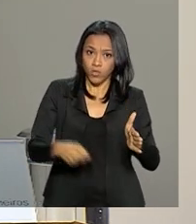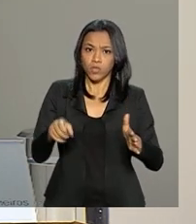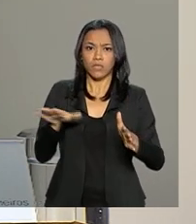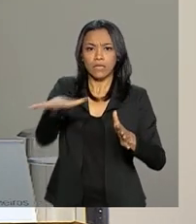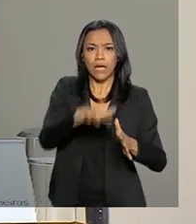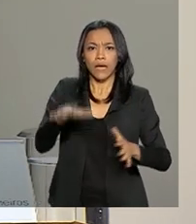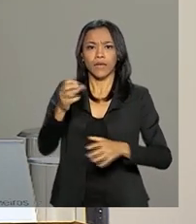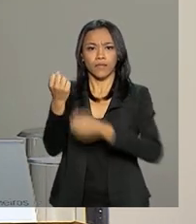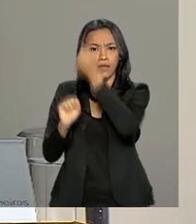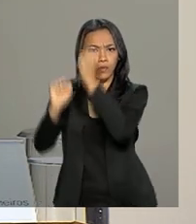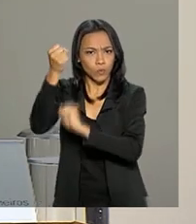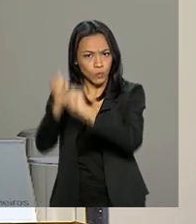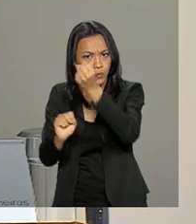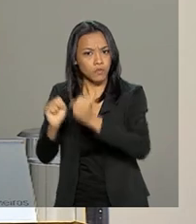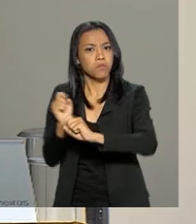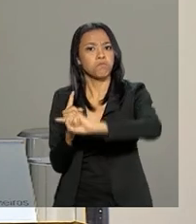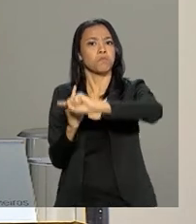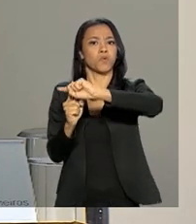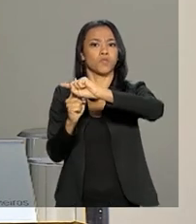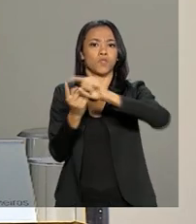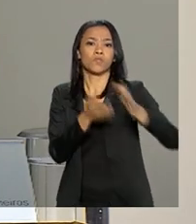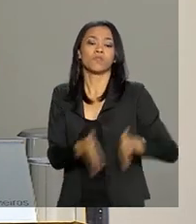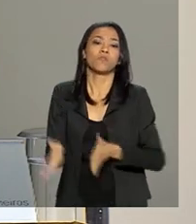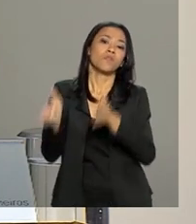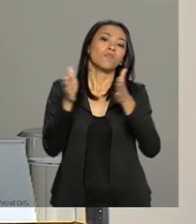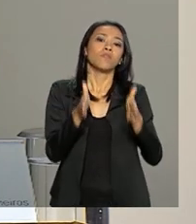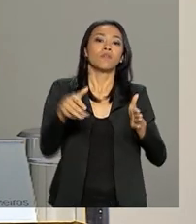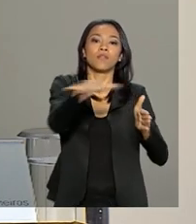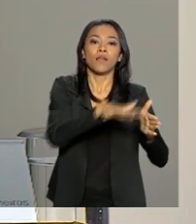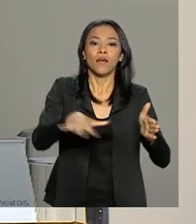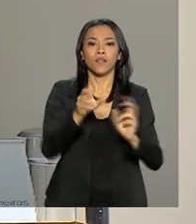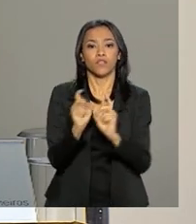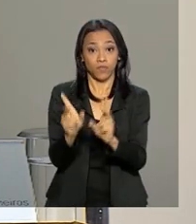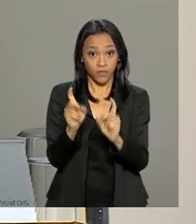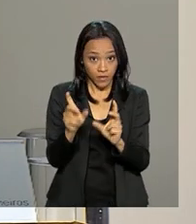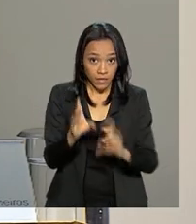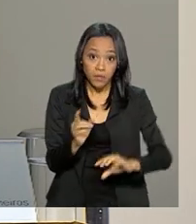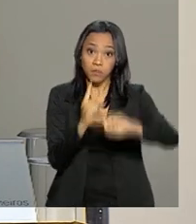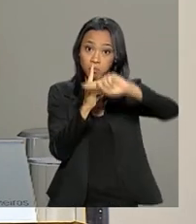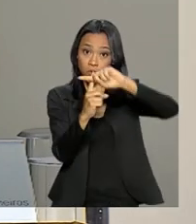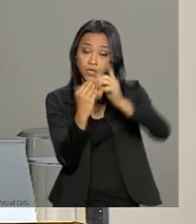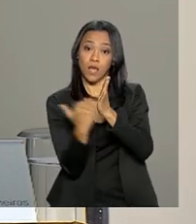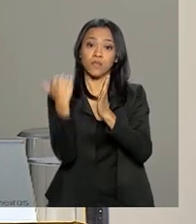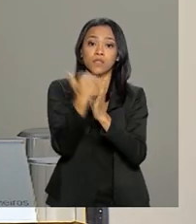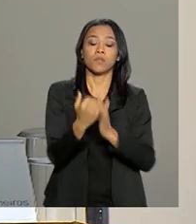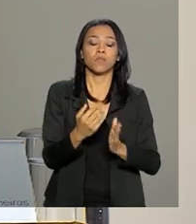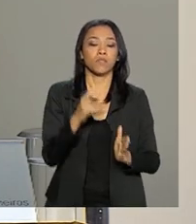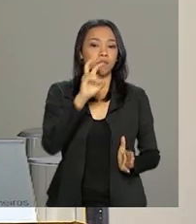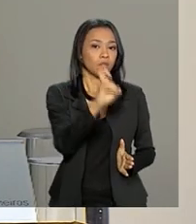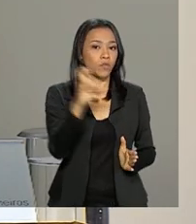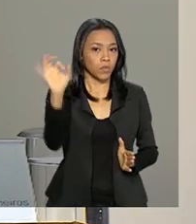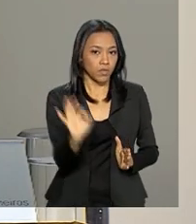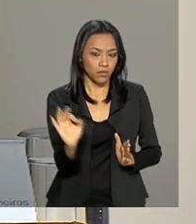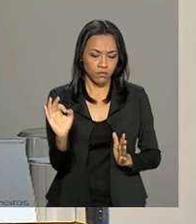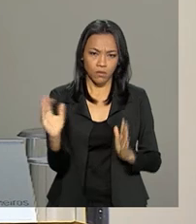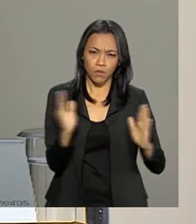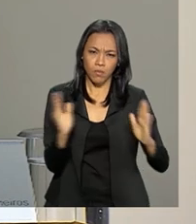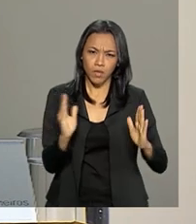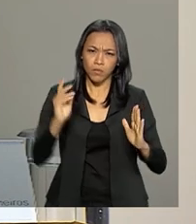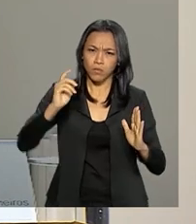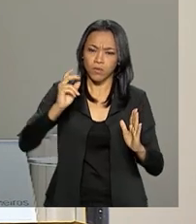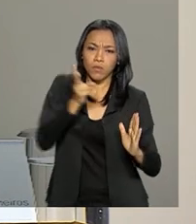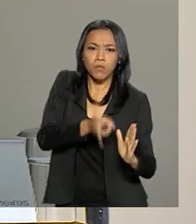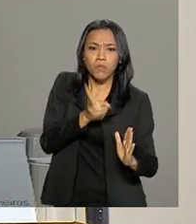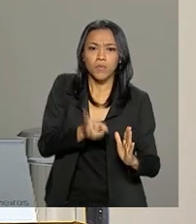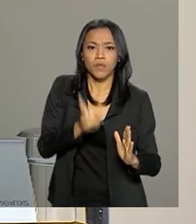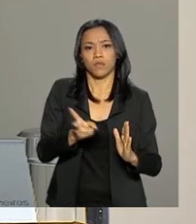industrial, na produção industrial, desempenho positivo na venda de bens, acima de 5%, comparando com o mesmo período do